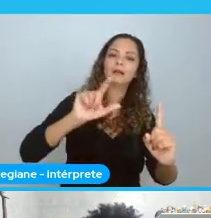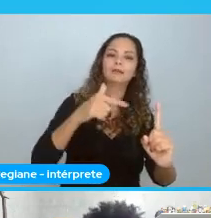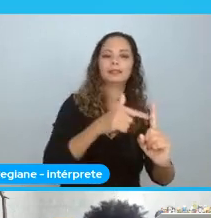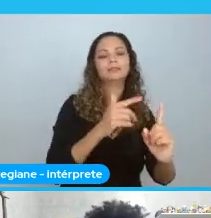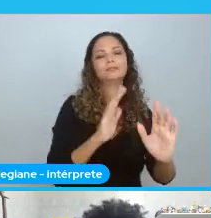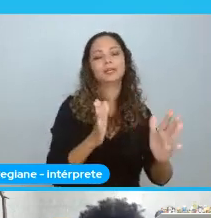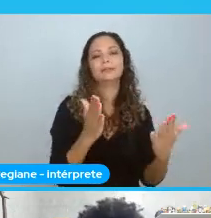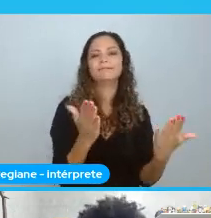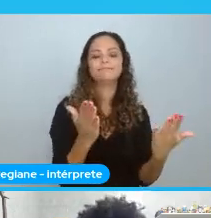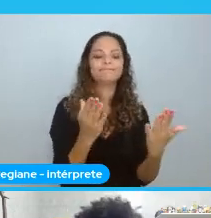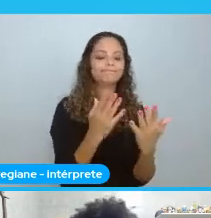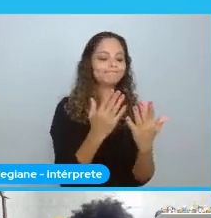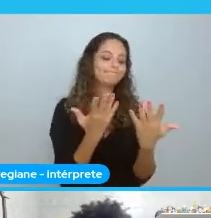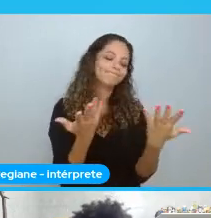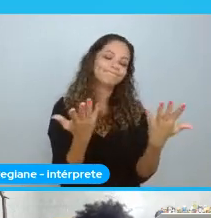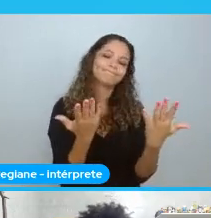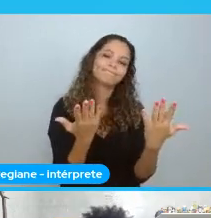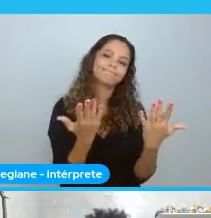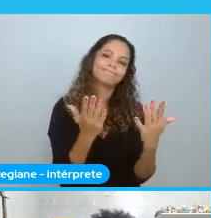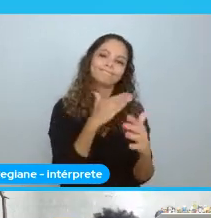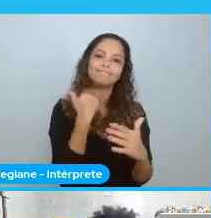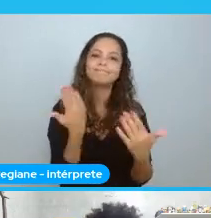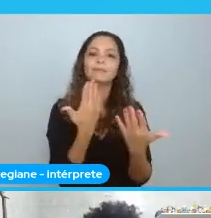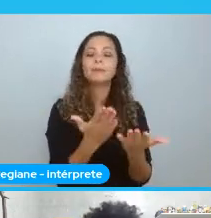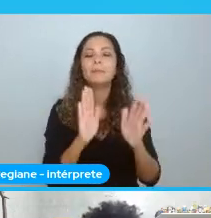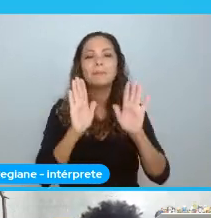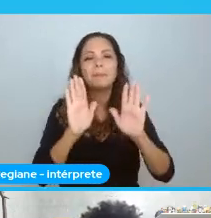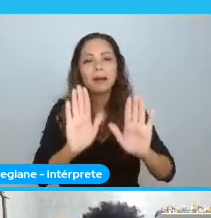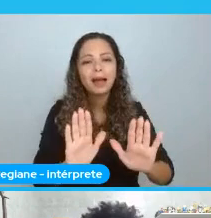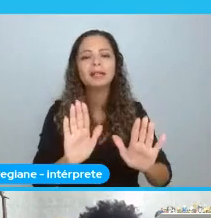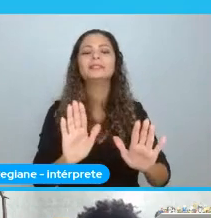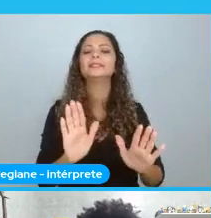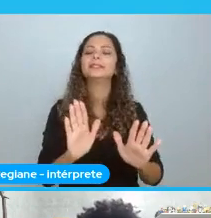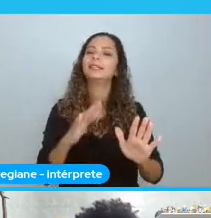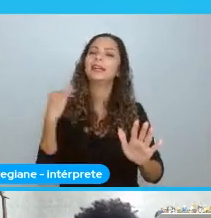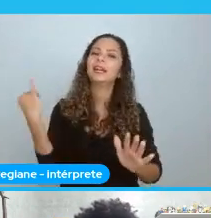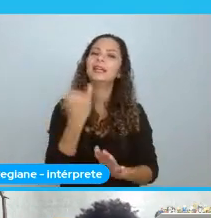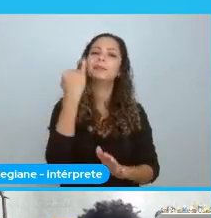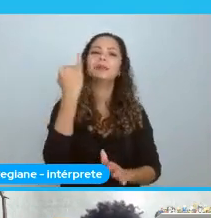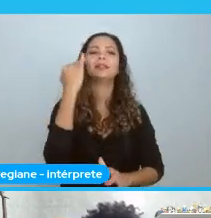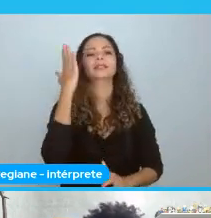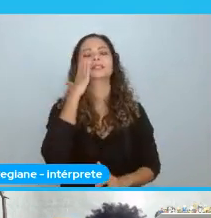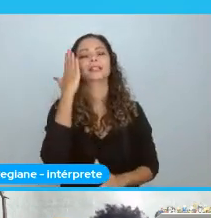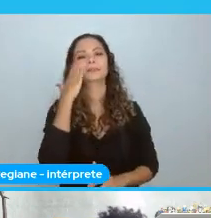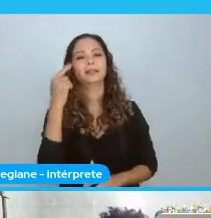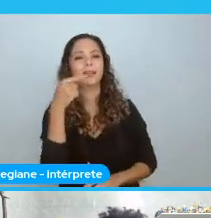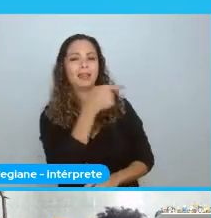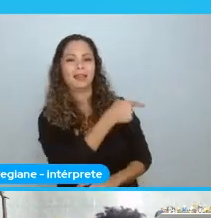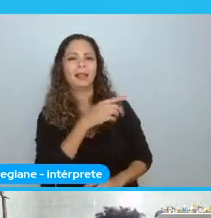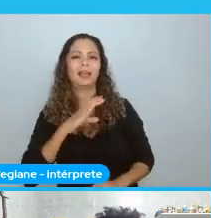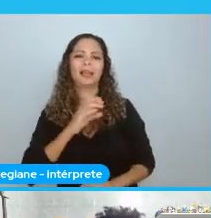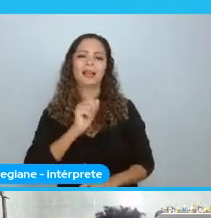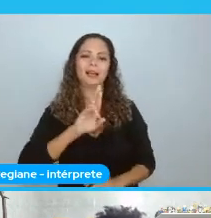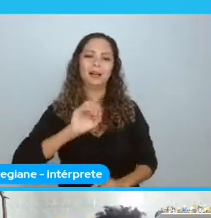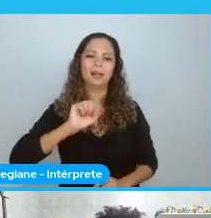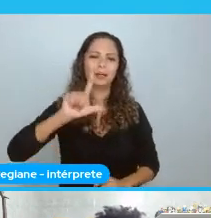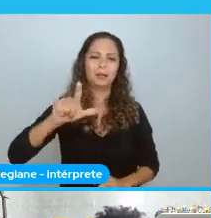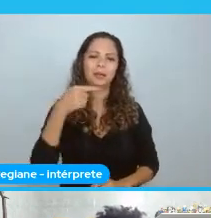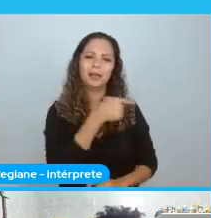Mas, é importante saber o quanto ela foi importante. É importante que todo mundo saiba o quanto Carol foi importante. O quanto ela foi. O quanto ela era.